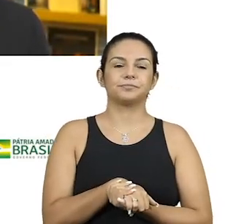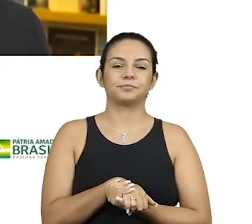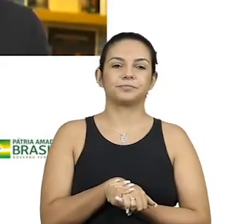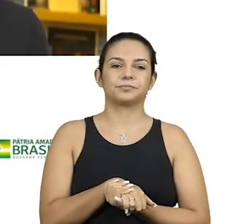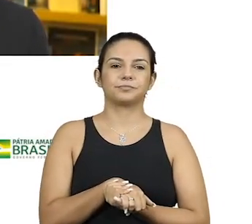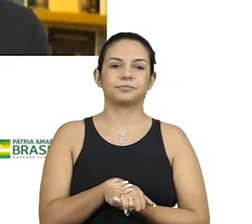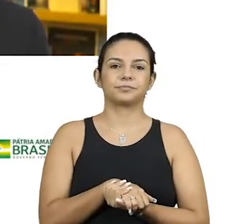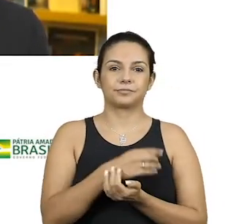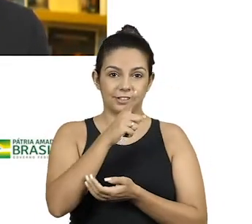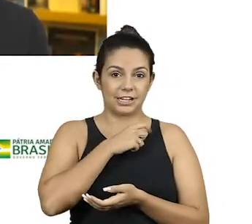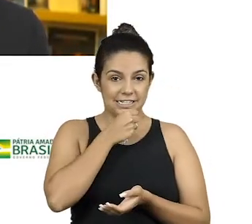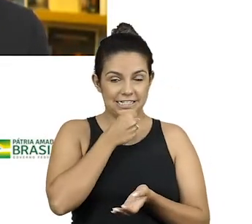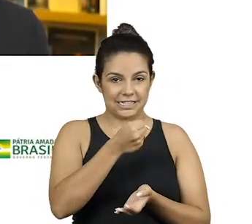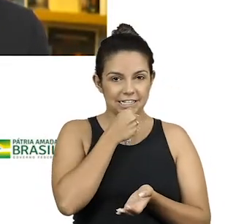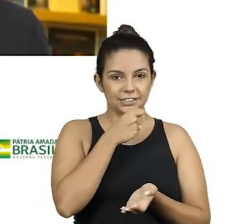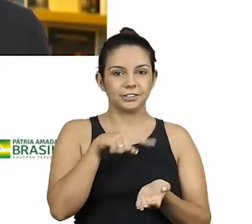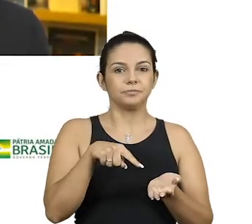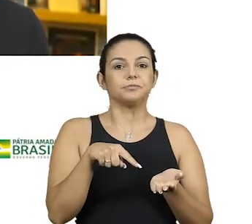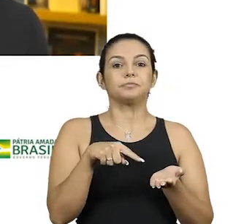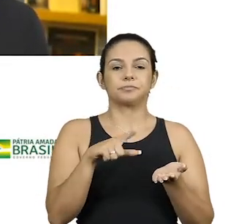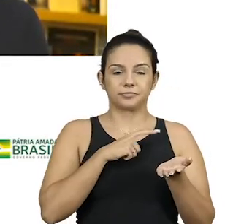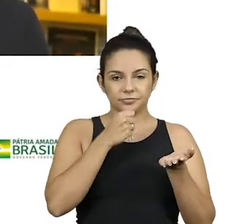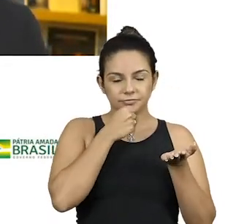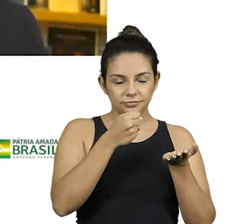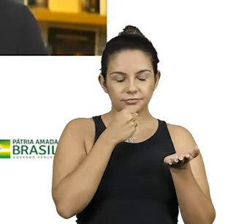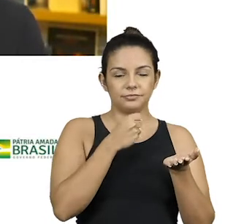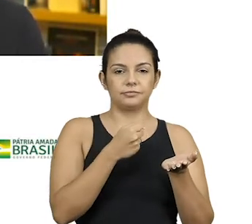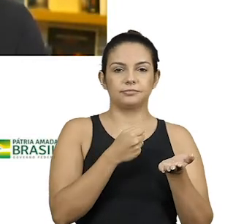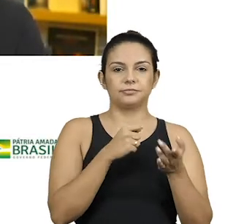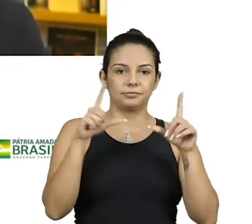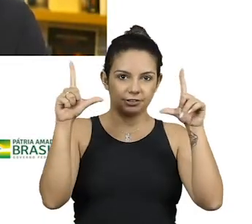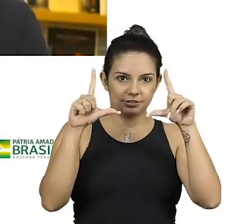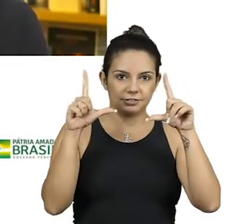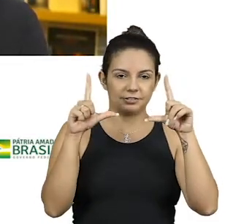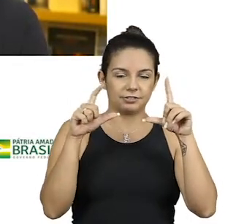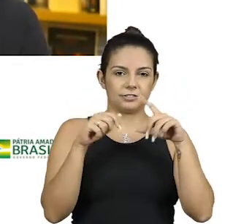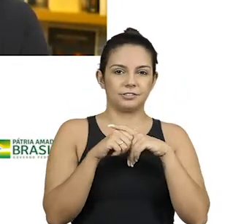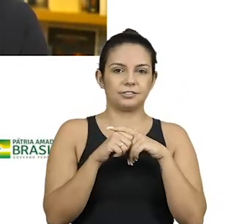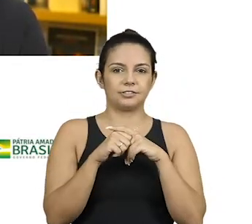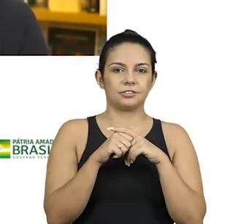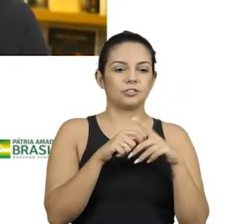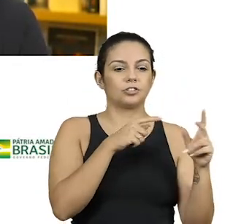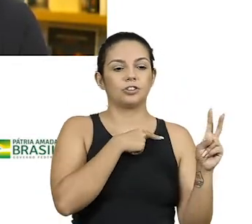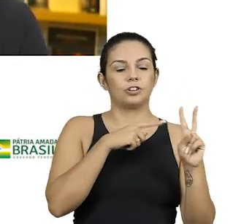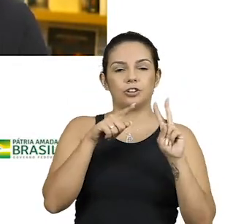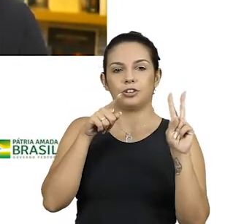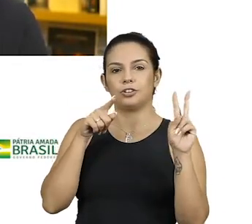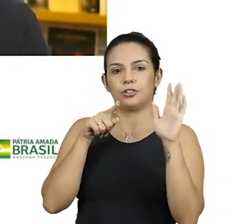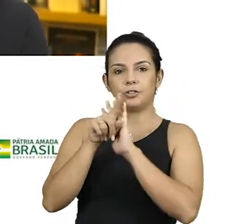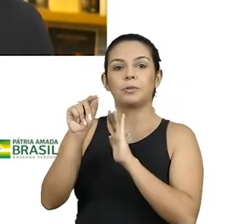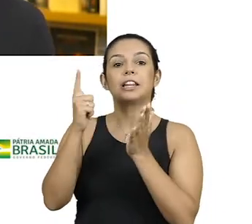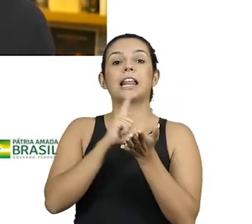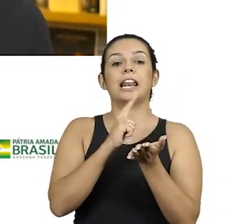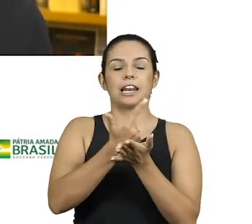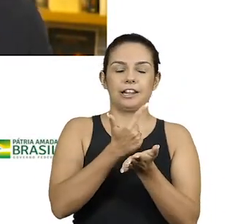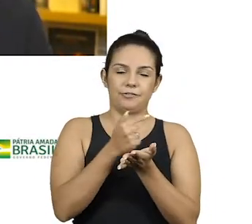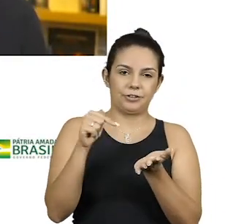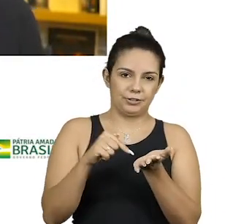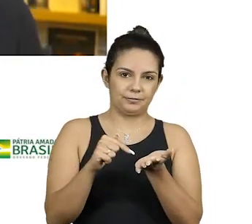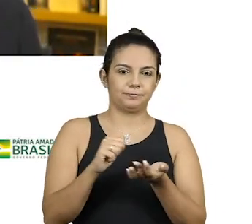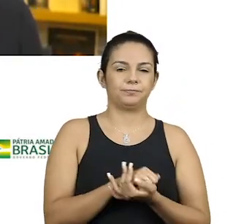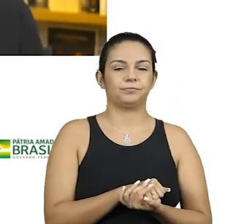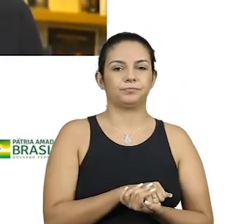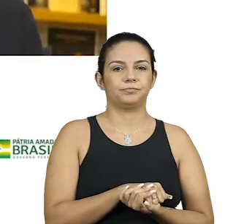Teve algumas entrevistas que... A TV recuperou muito... Fala aí, quem que está no livro, fazendo favor? Pois é.